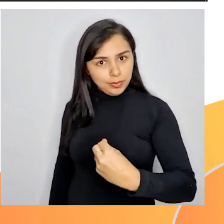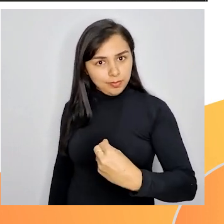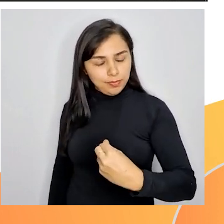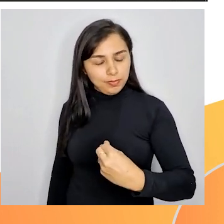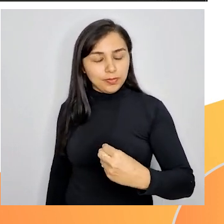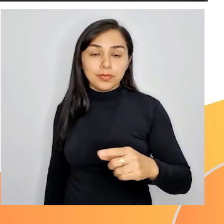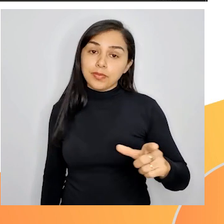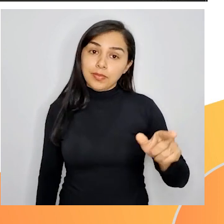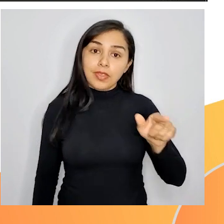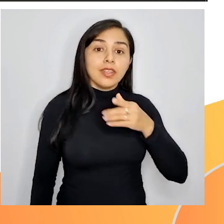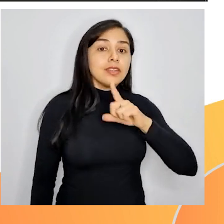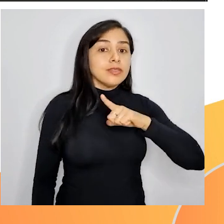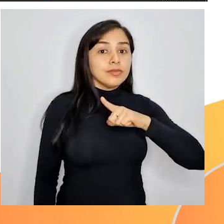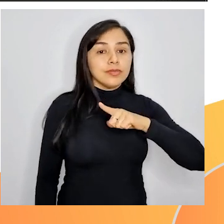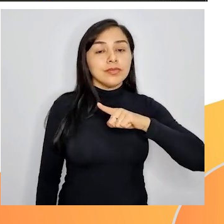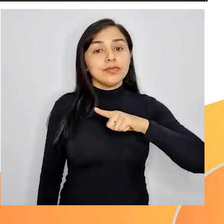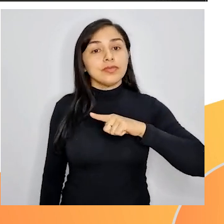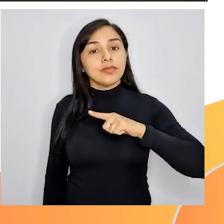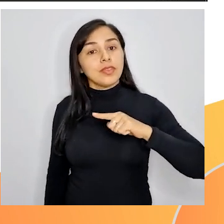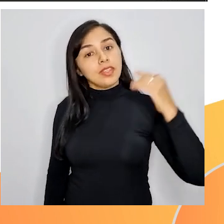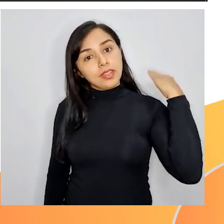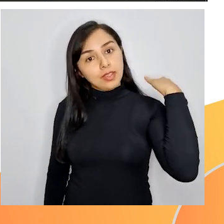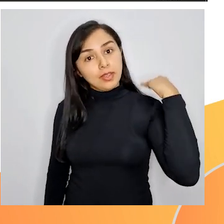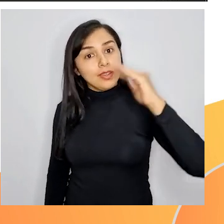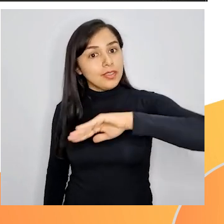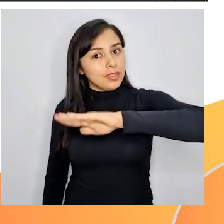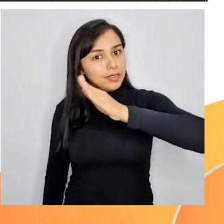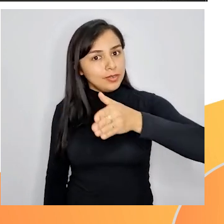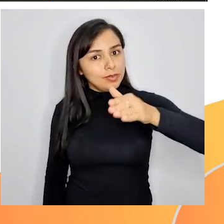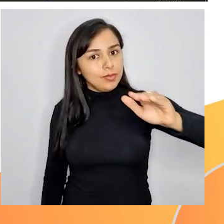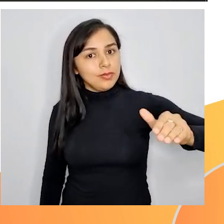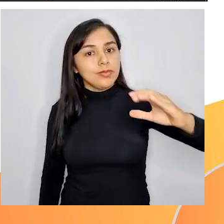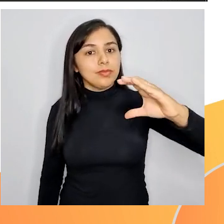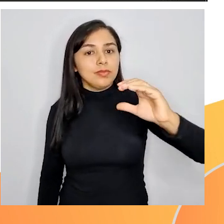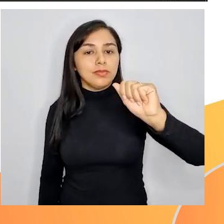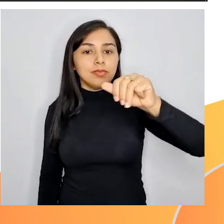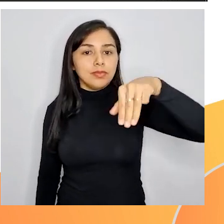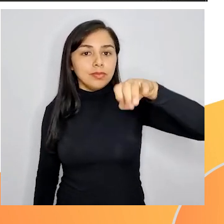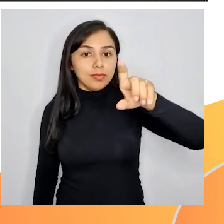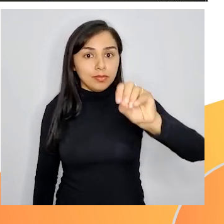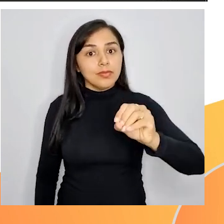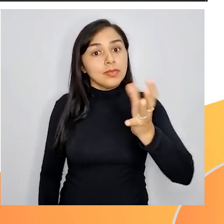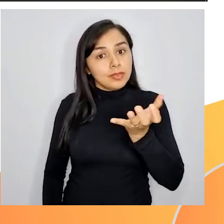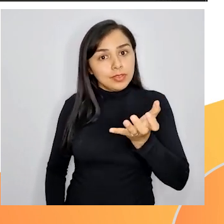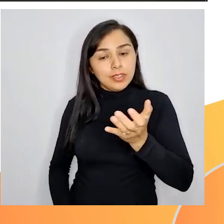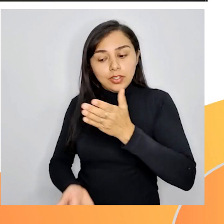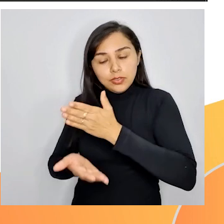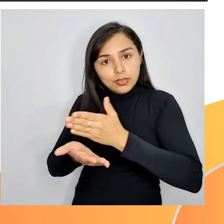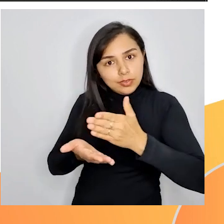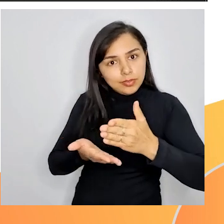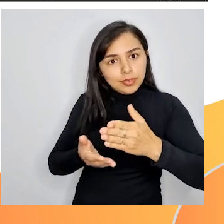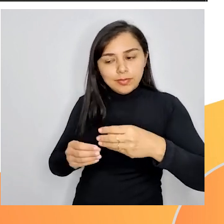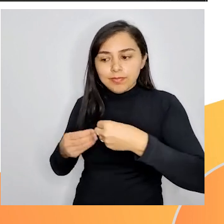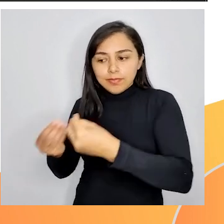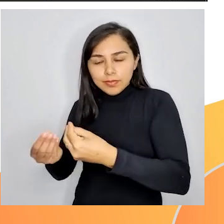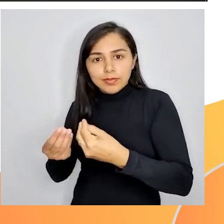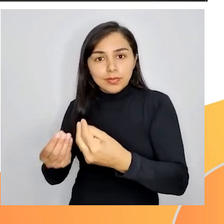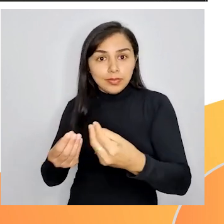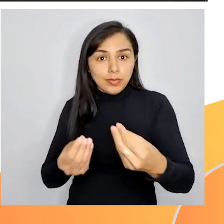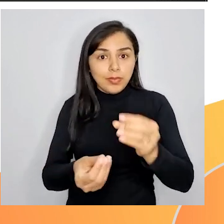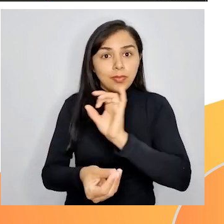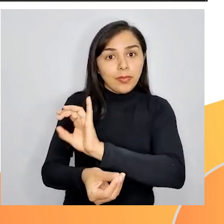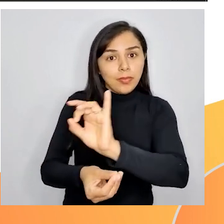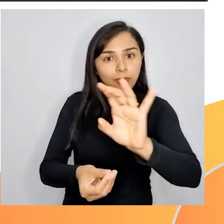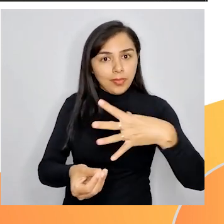camelos entre seus descendentes. Verifique a possibilidade de dividir igualmente caso, letra A, o número de camelos seja igual